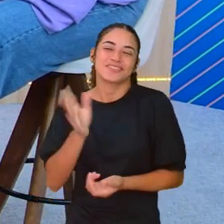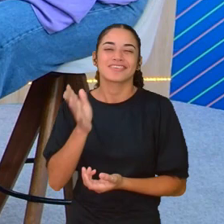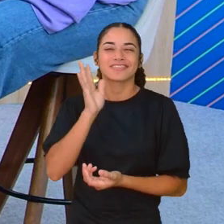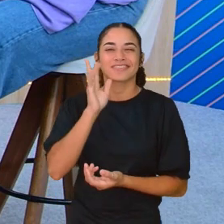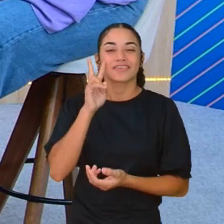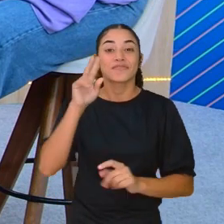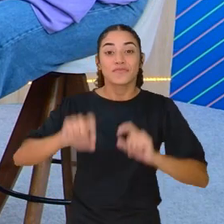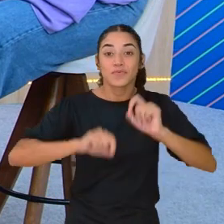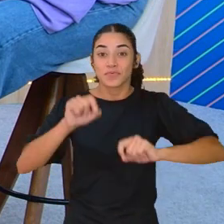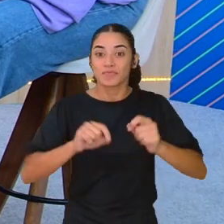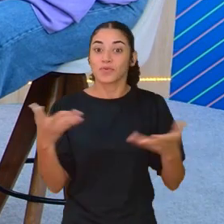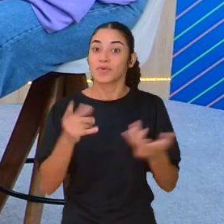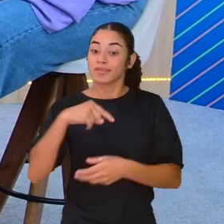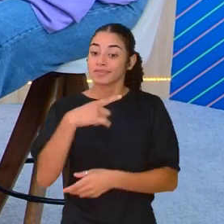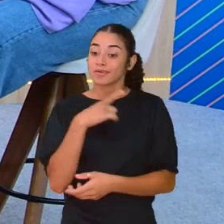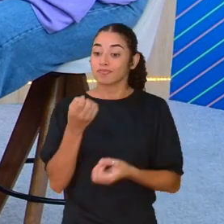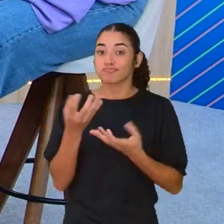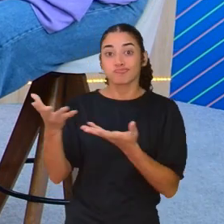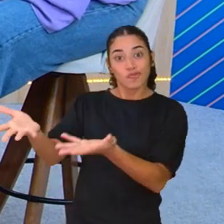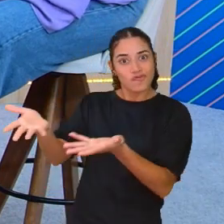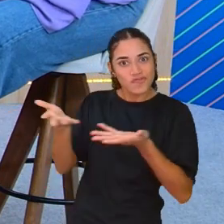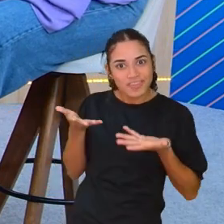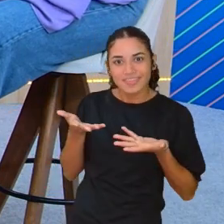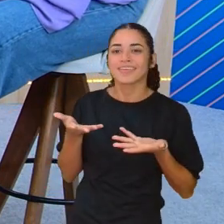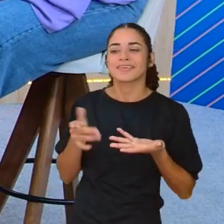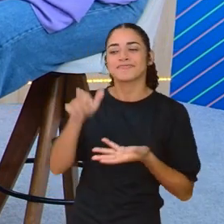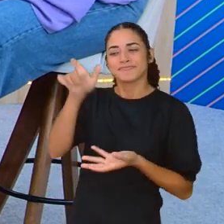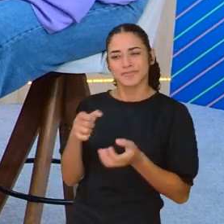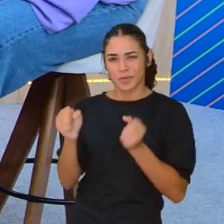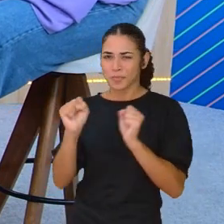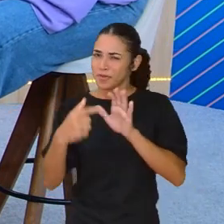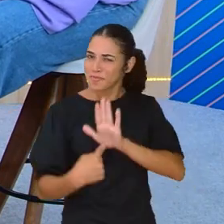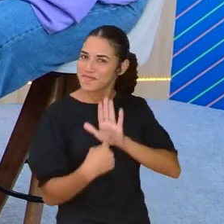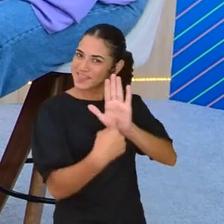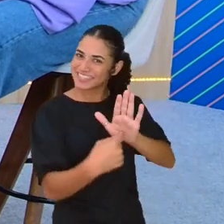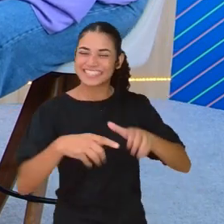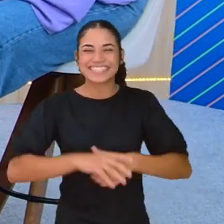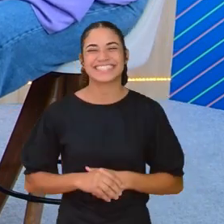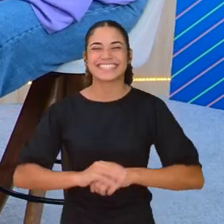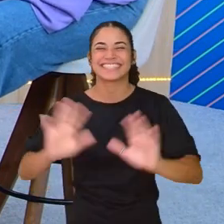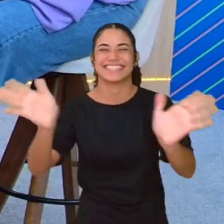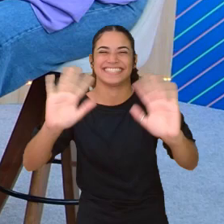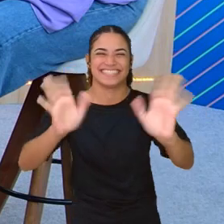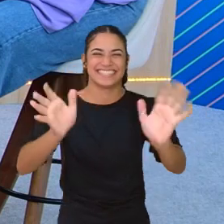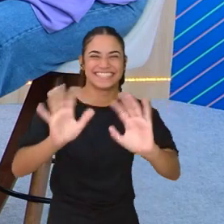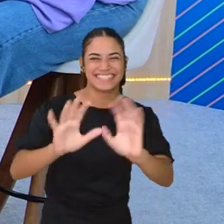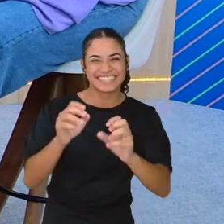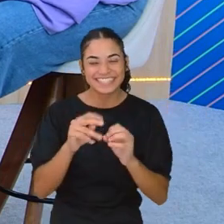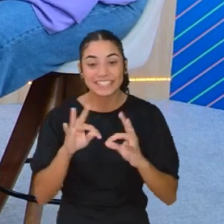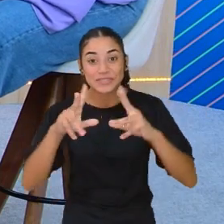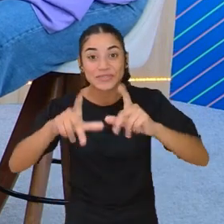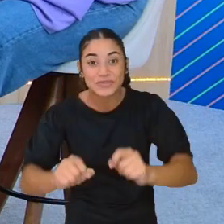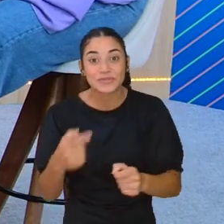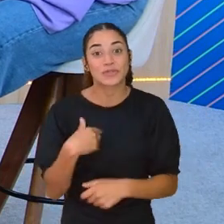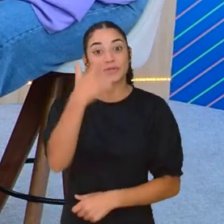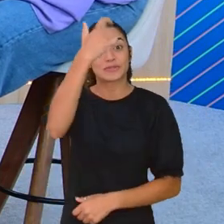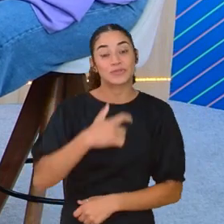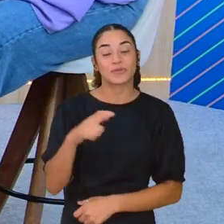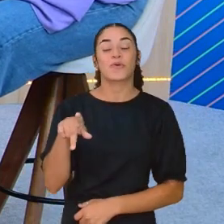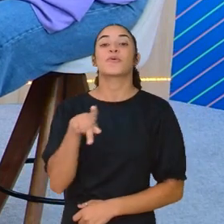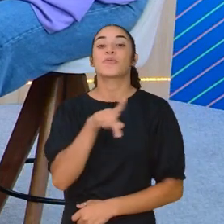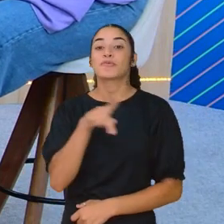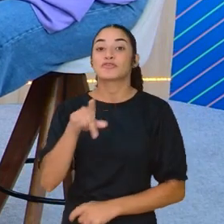já viram, hoje nós temos uma convidada. Se apresente convidada. Olá pessoal, eu sou a professora